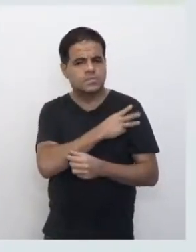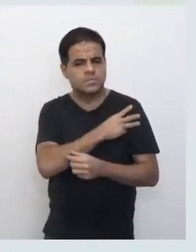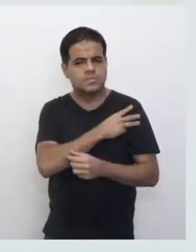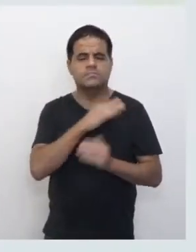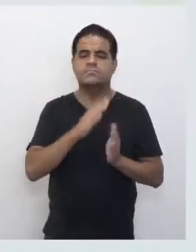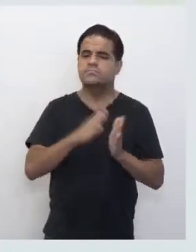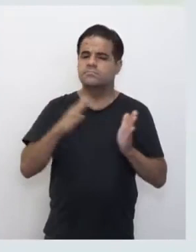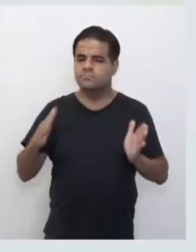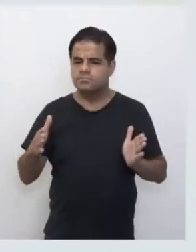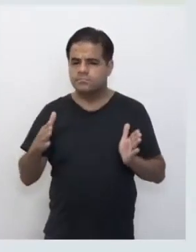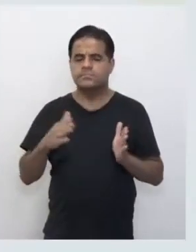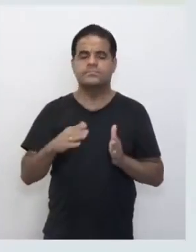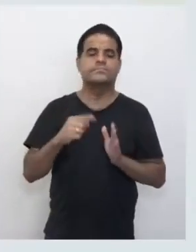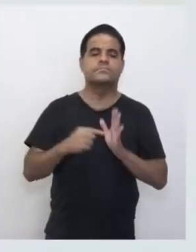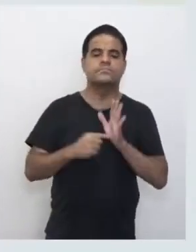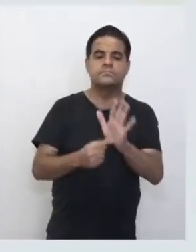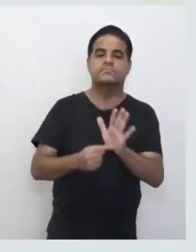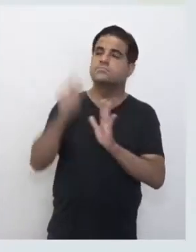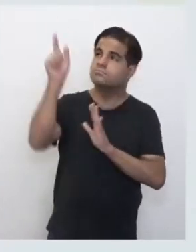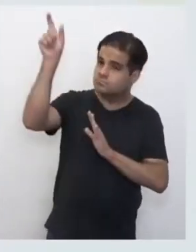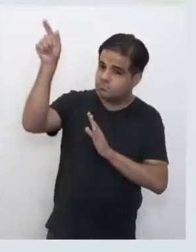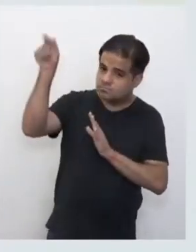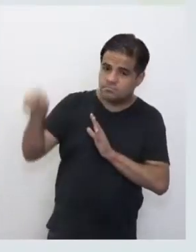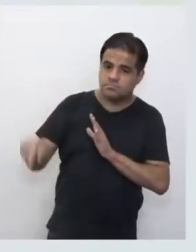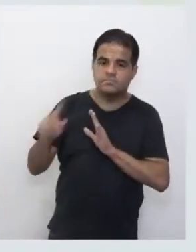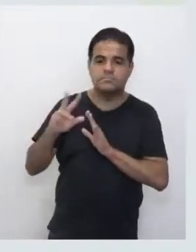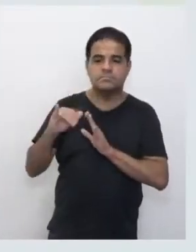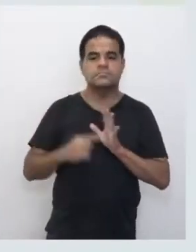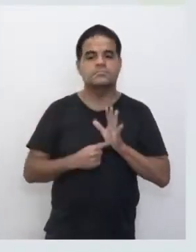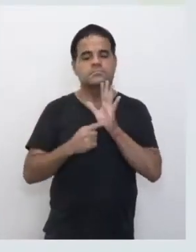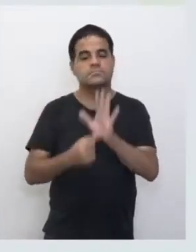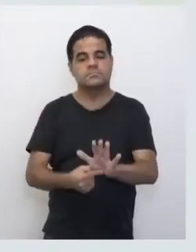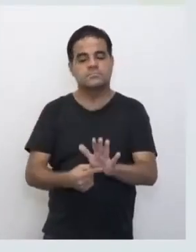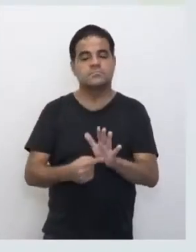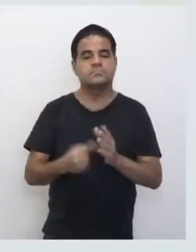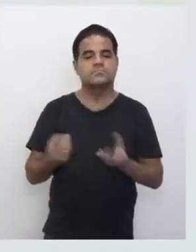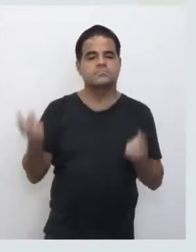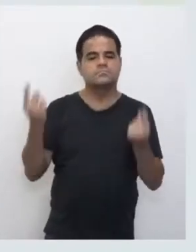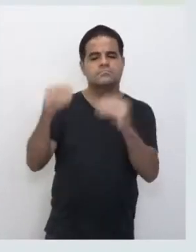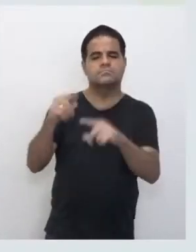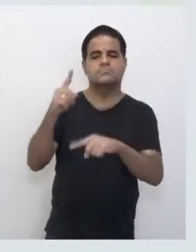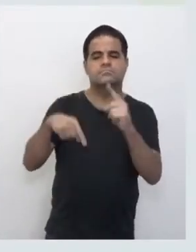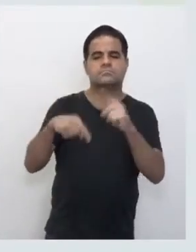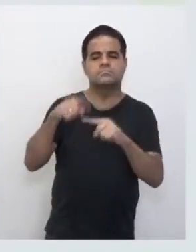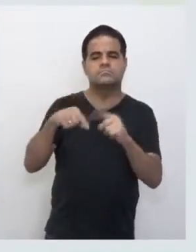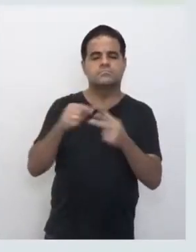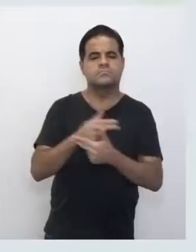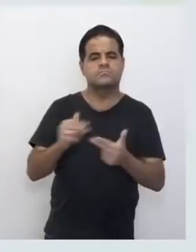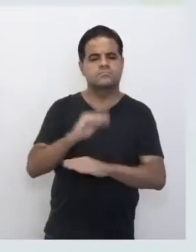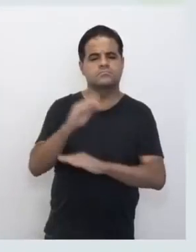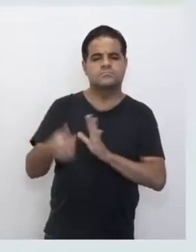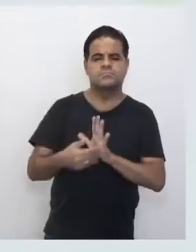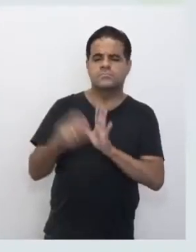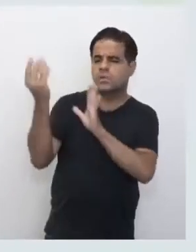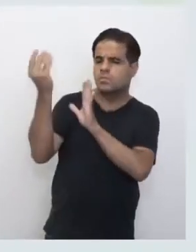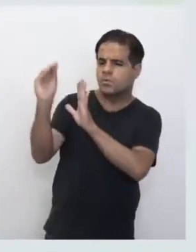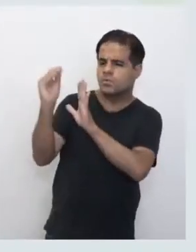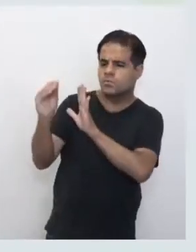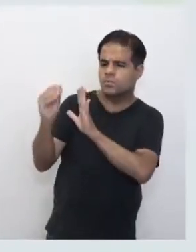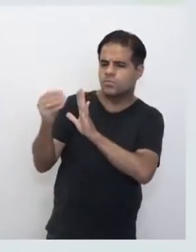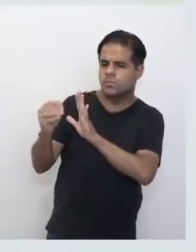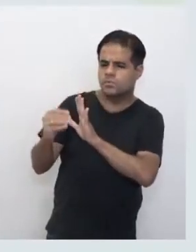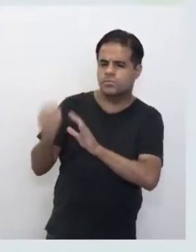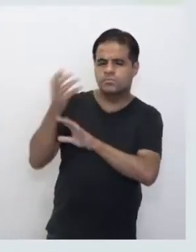médio, se for fundamental, vão aparecer aqui as séries. E o componente curricular. Então, aqui tem todos os componentes curriculares